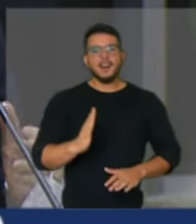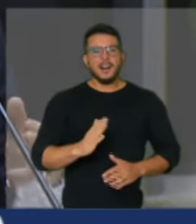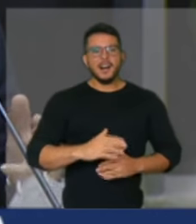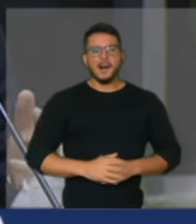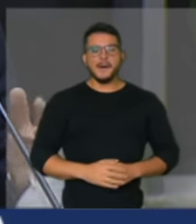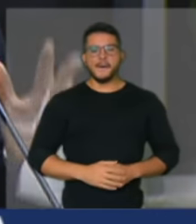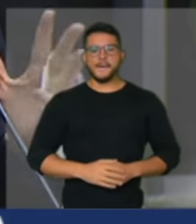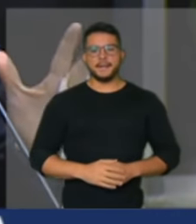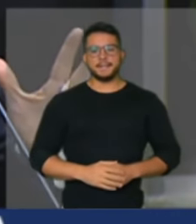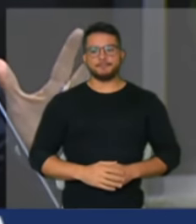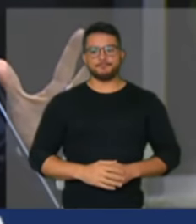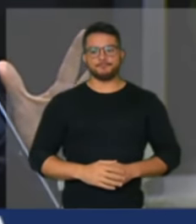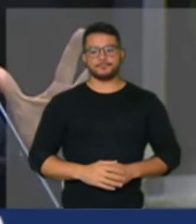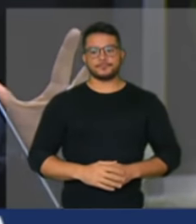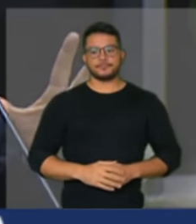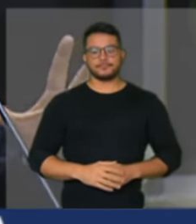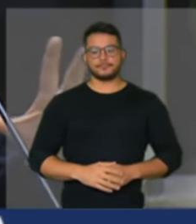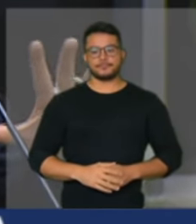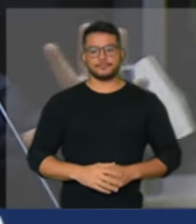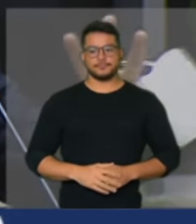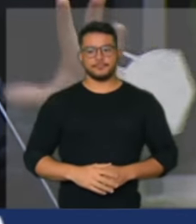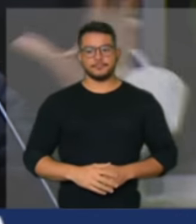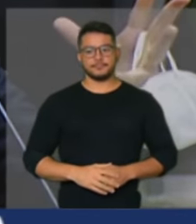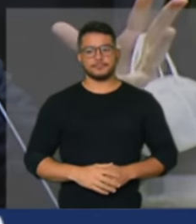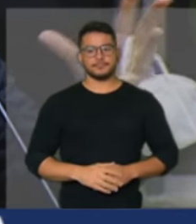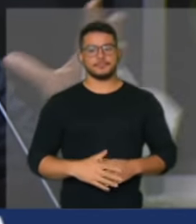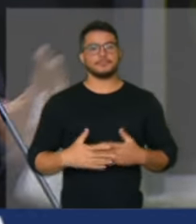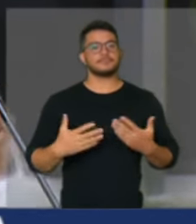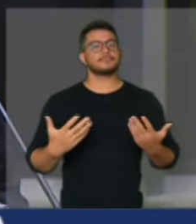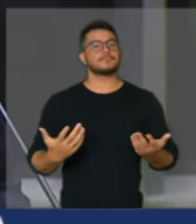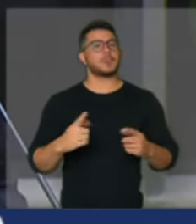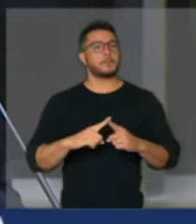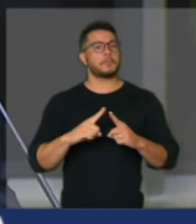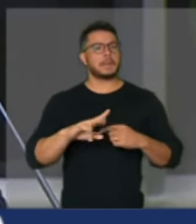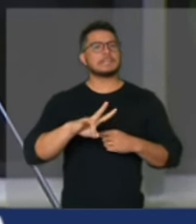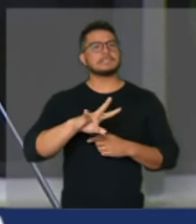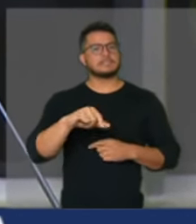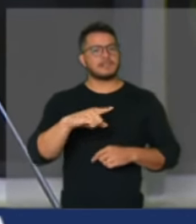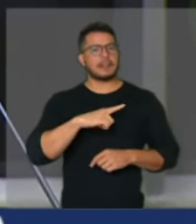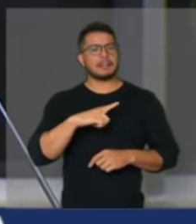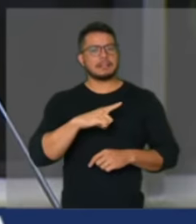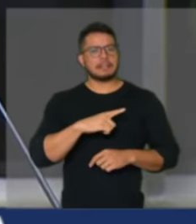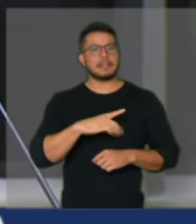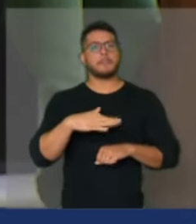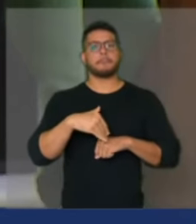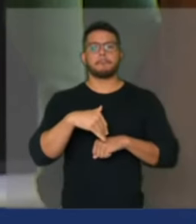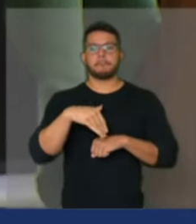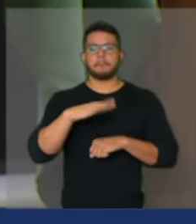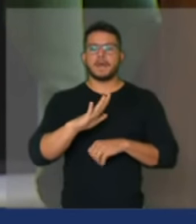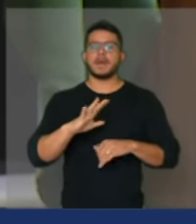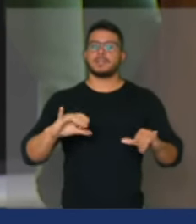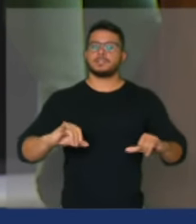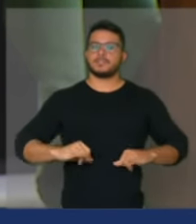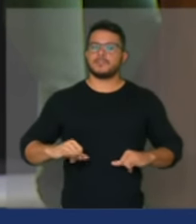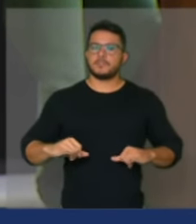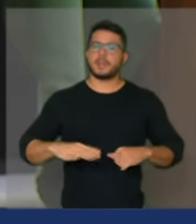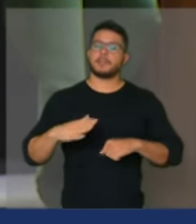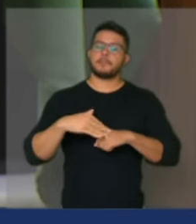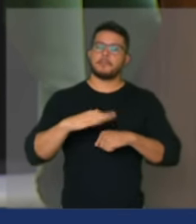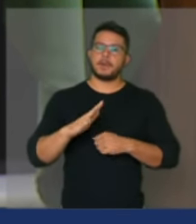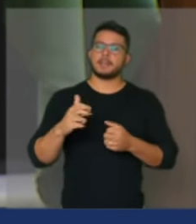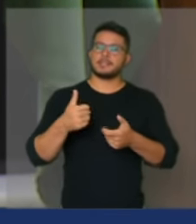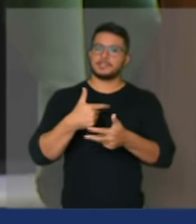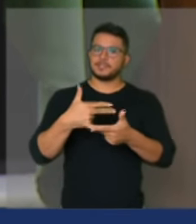aqui. Porque o pior é isso. Qual é o rastro que esse capítulo de mentiras, de corrupção